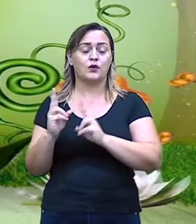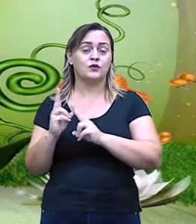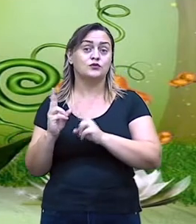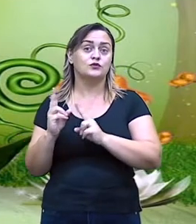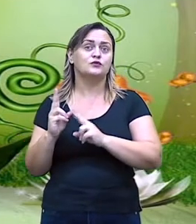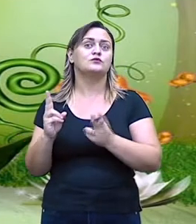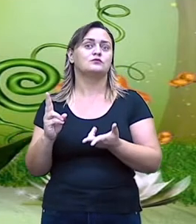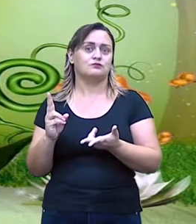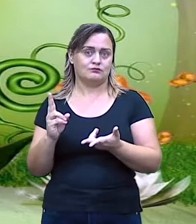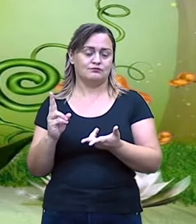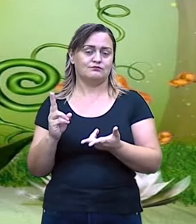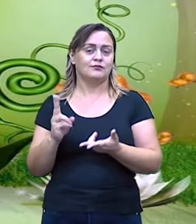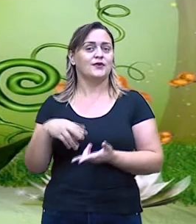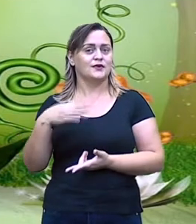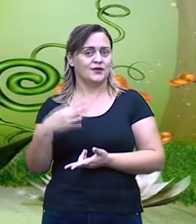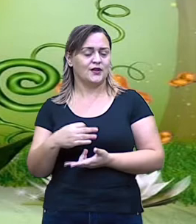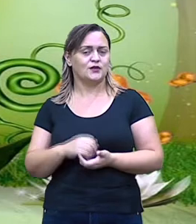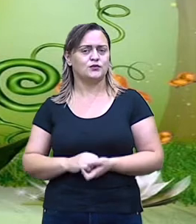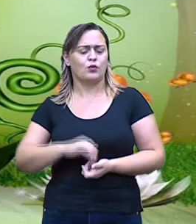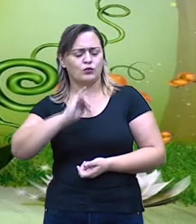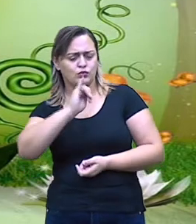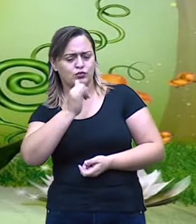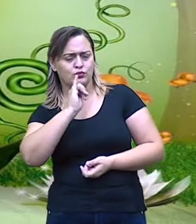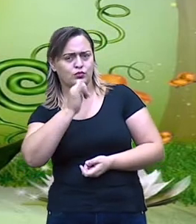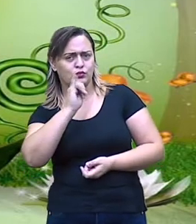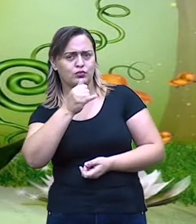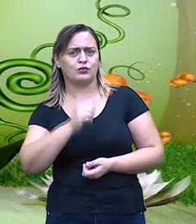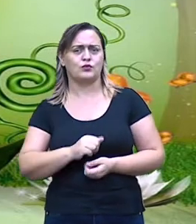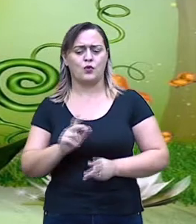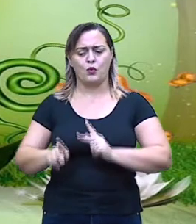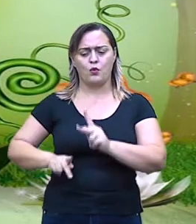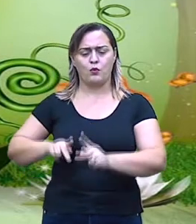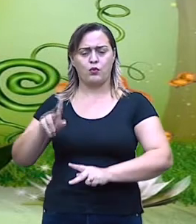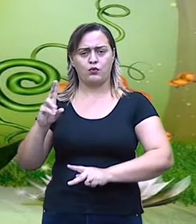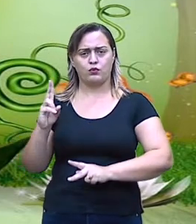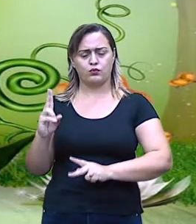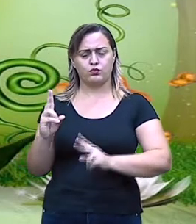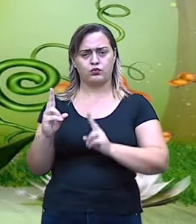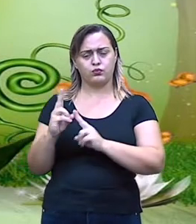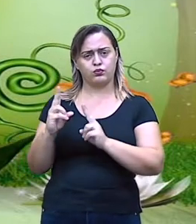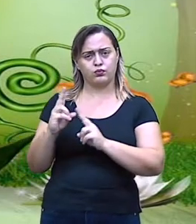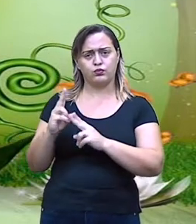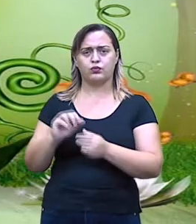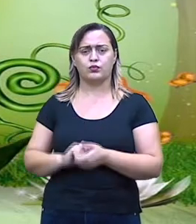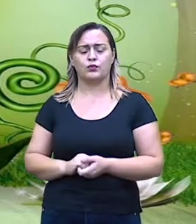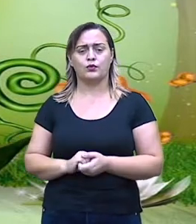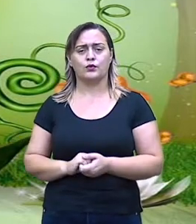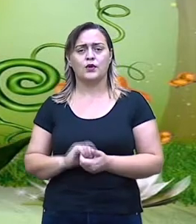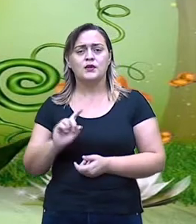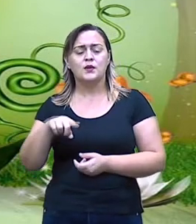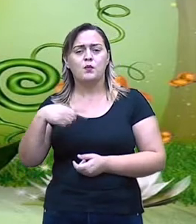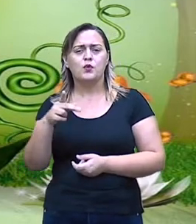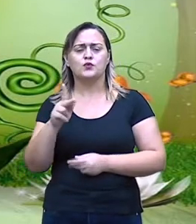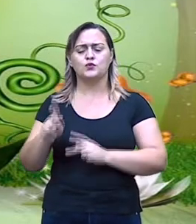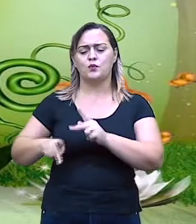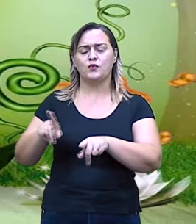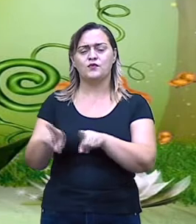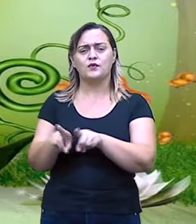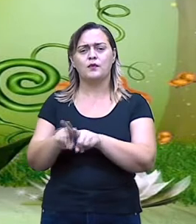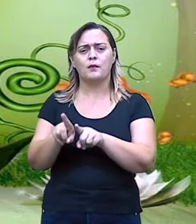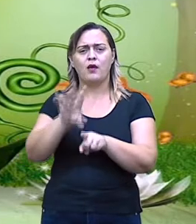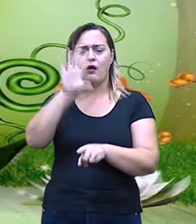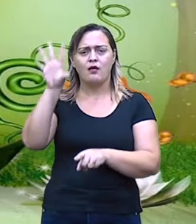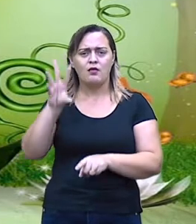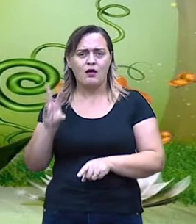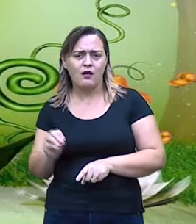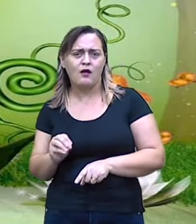africanos. Isso mesmo. Com o tempo, as lendas foram adaptadas por indivíduos comuns, né?